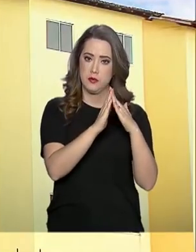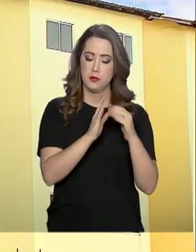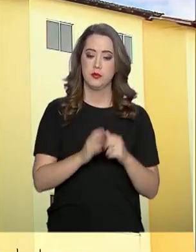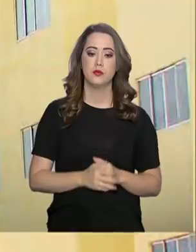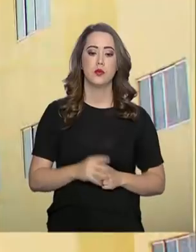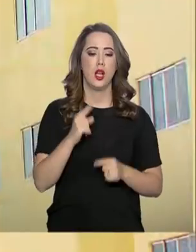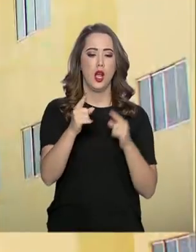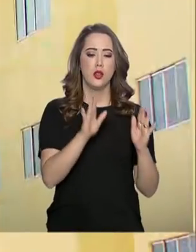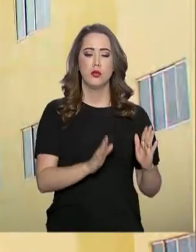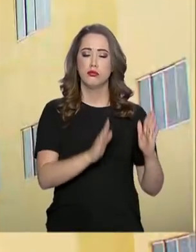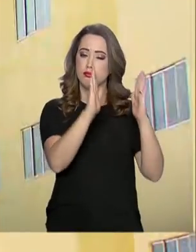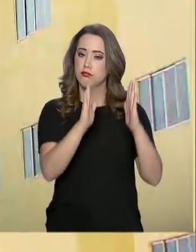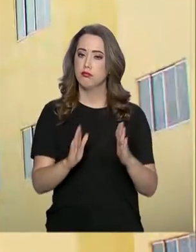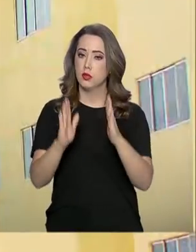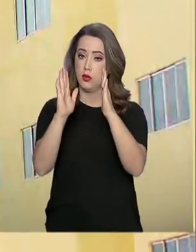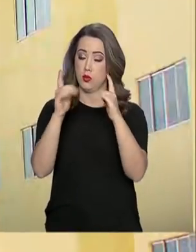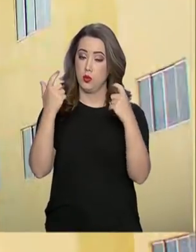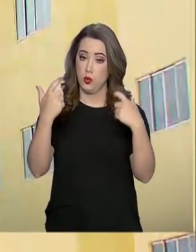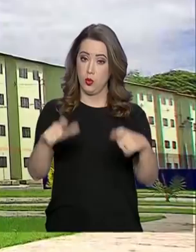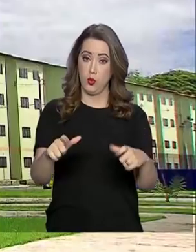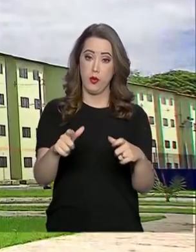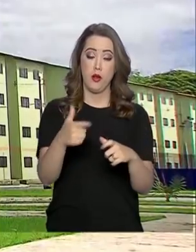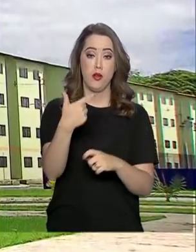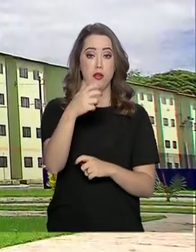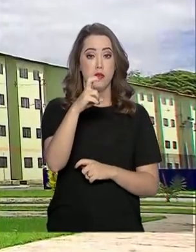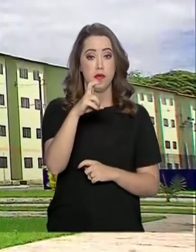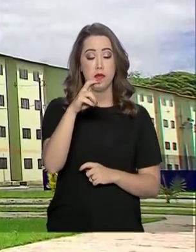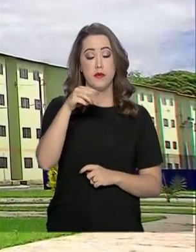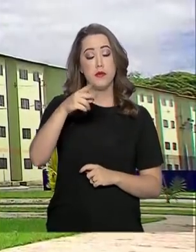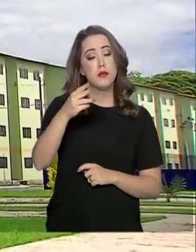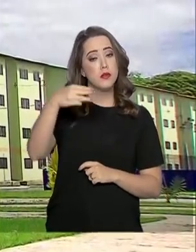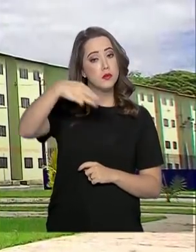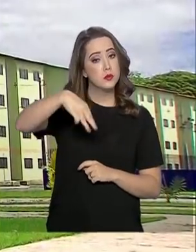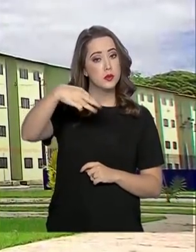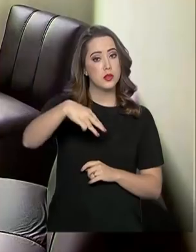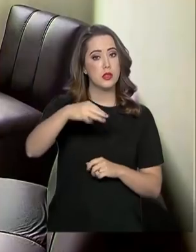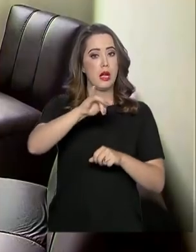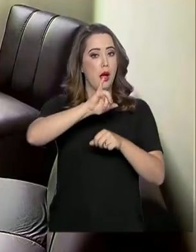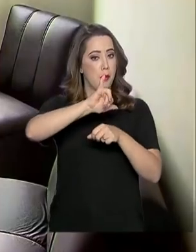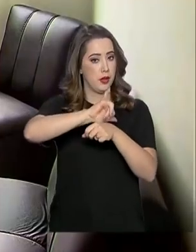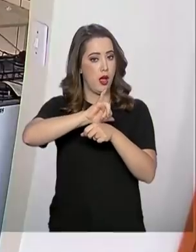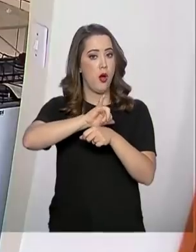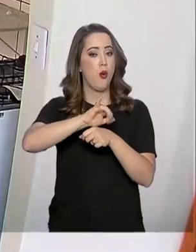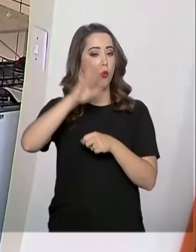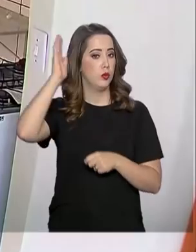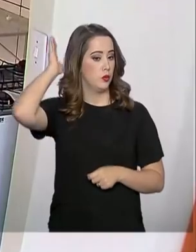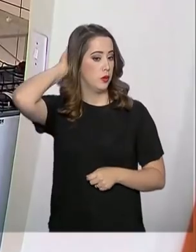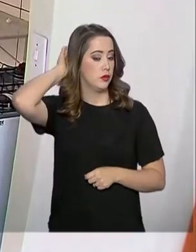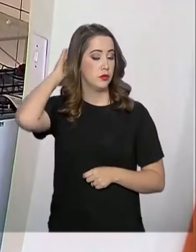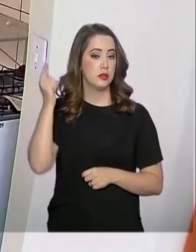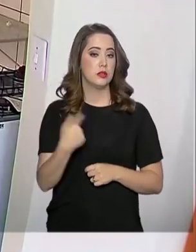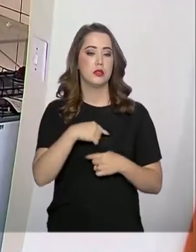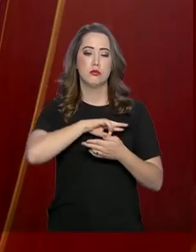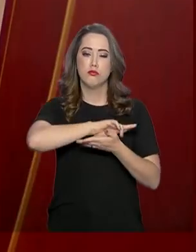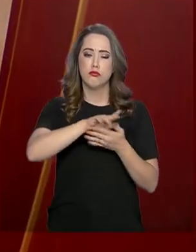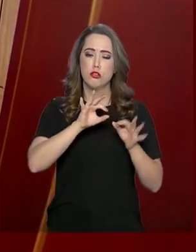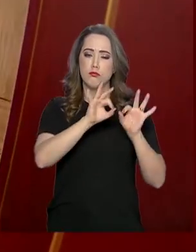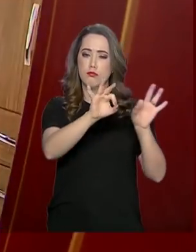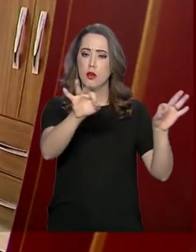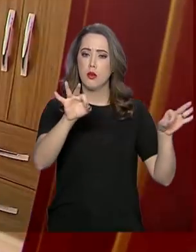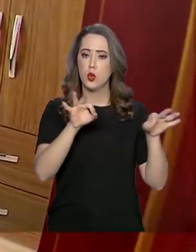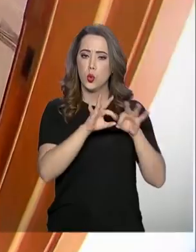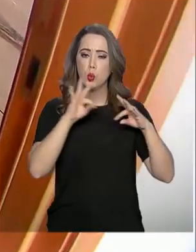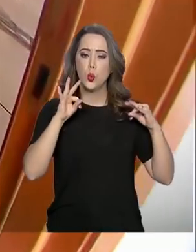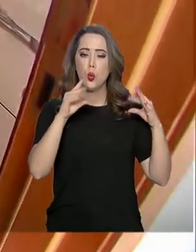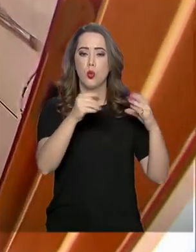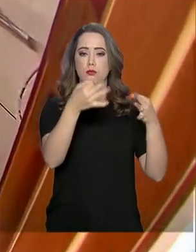do residencial Quinta dos Paricais, que fica a 25 quilômetros do centro de Belém, tem sala, cozinha com área de serviço, dois